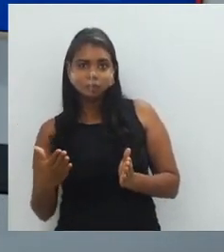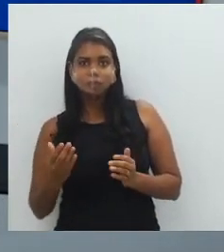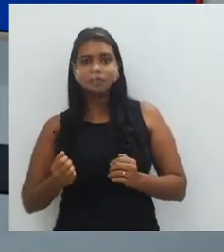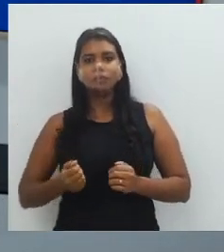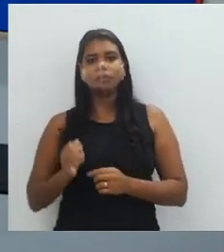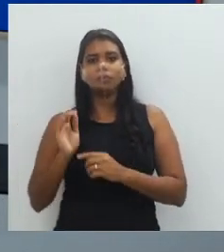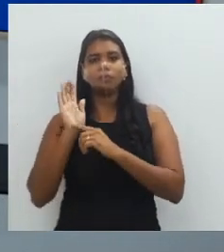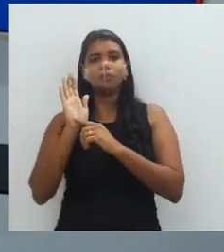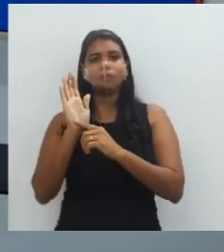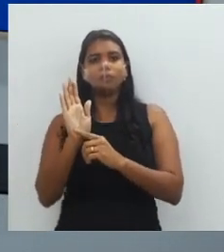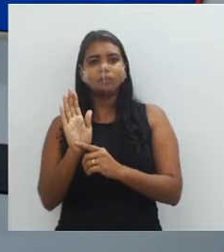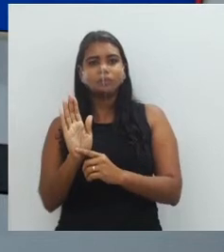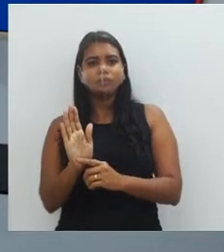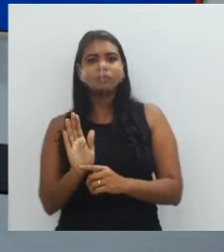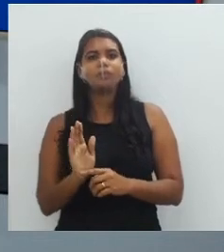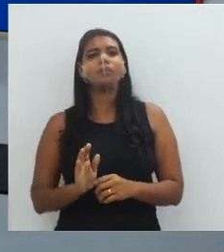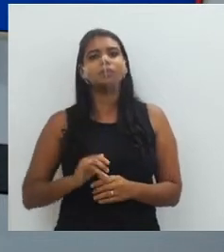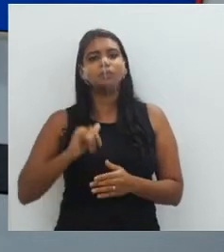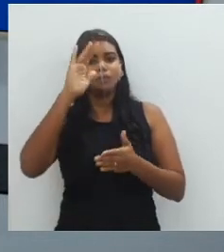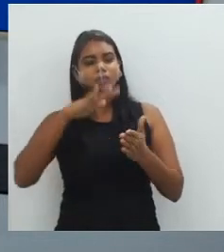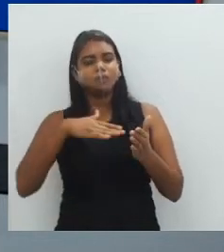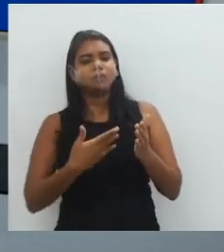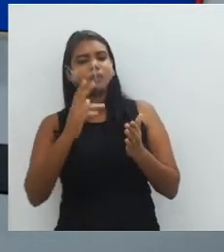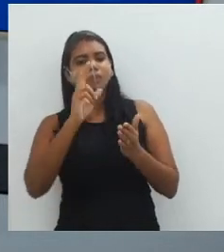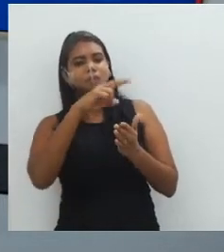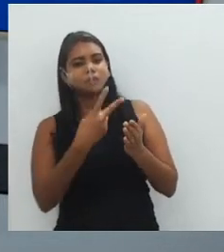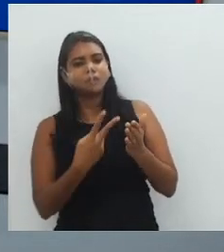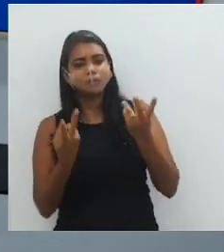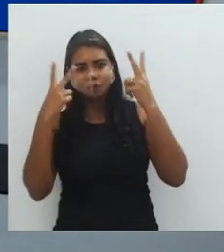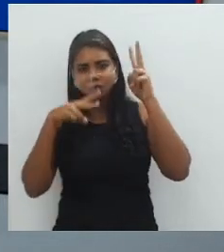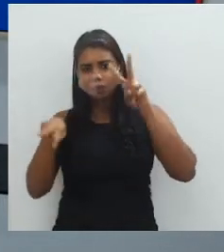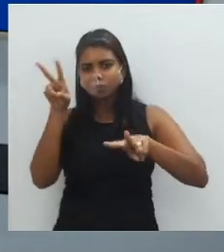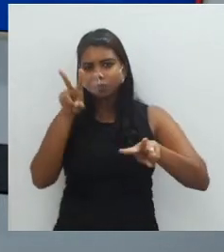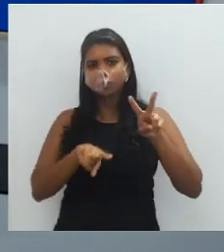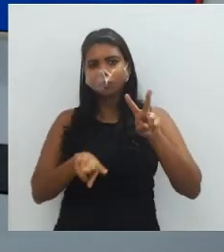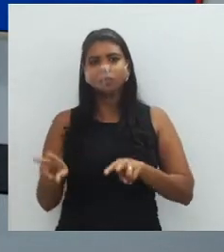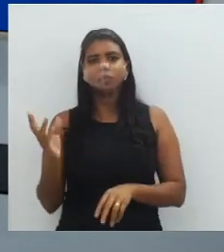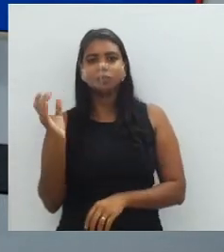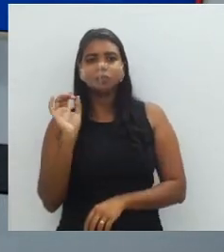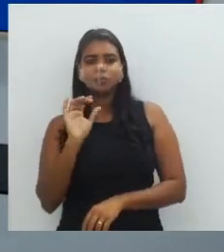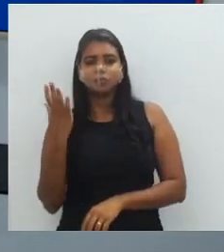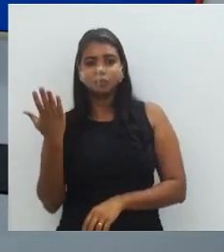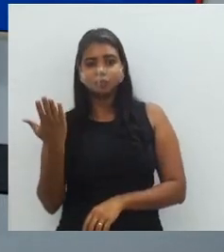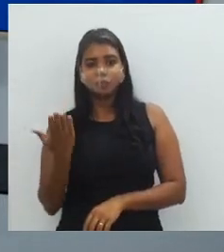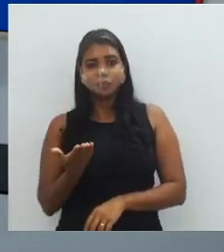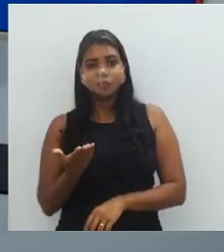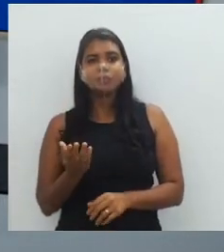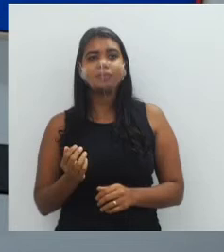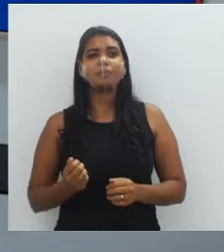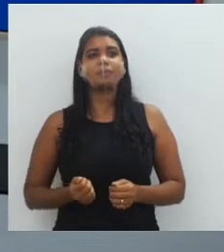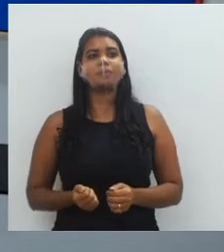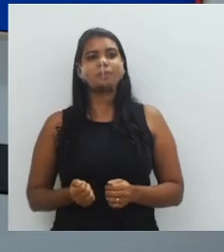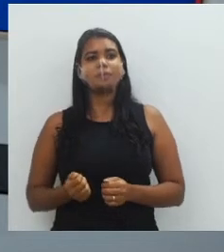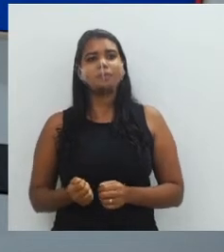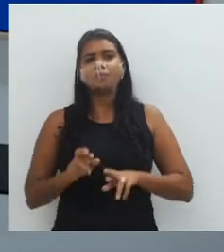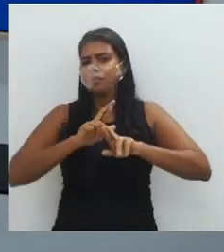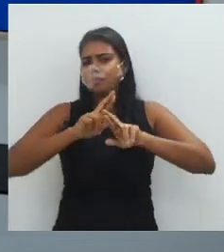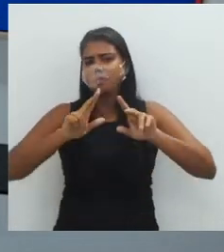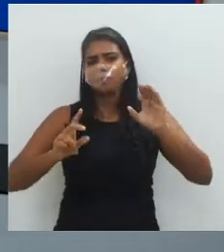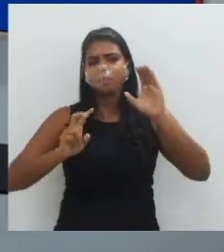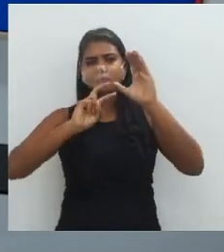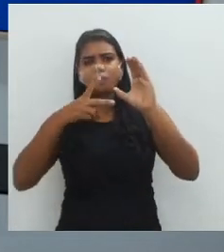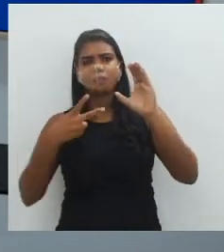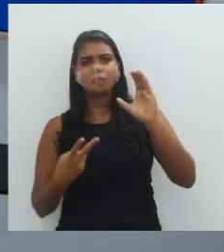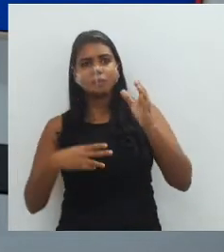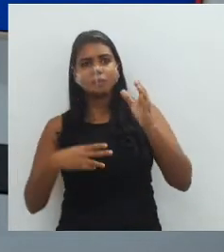representação das texturas na produção artística visual. Só que hoje nós vamos ver um pouco dos tipos de textura